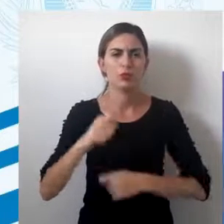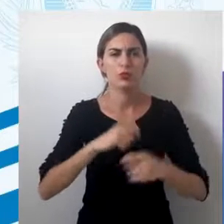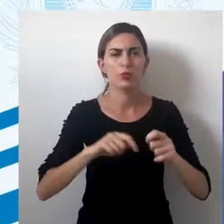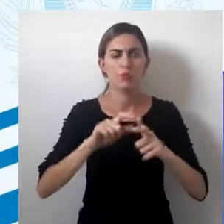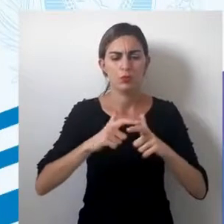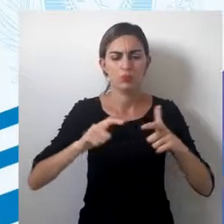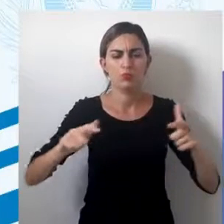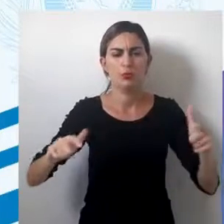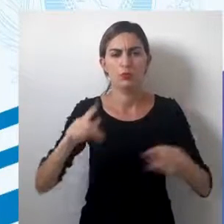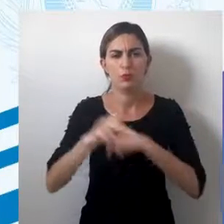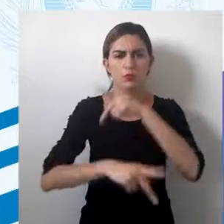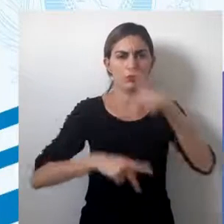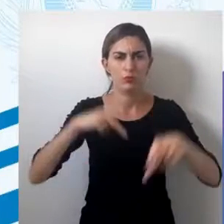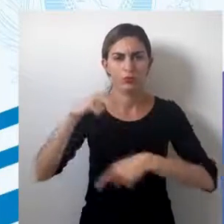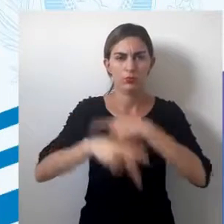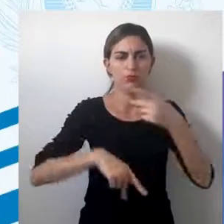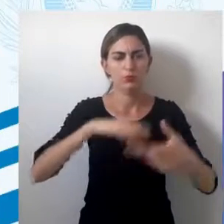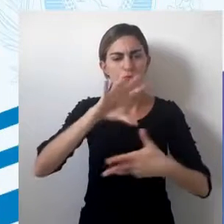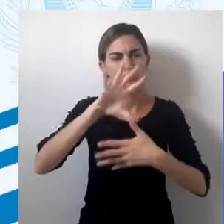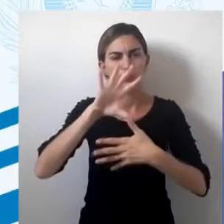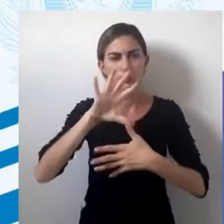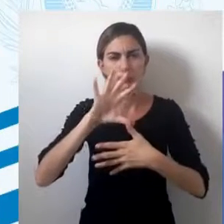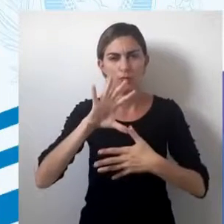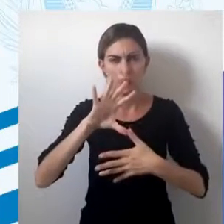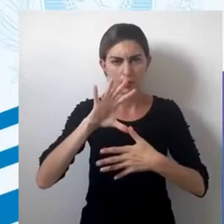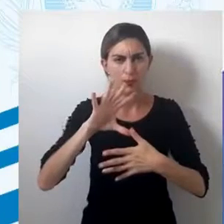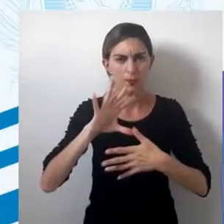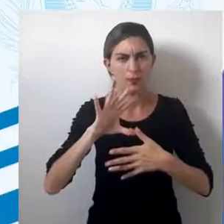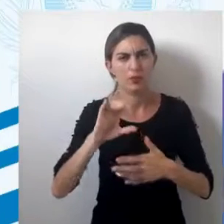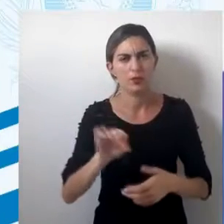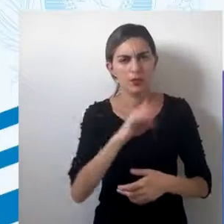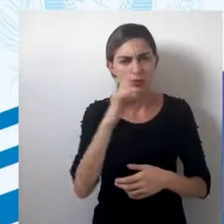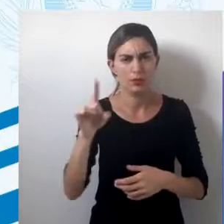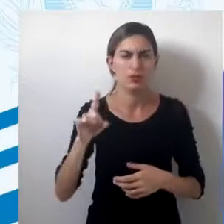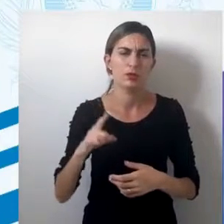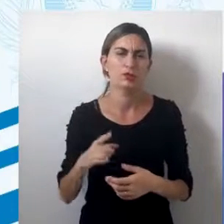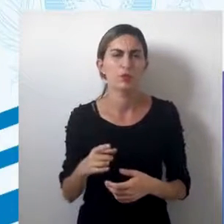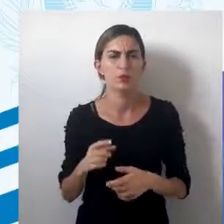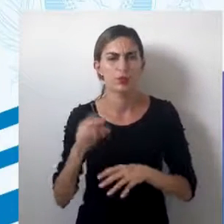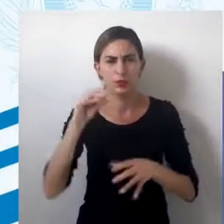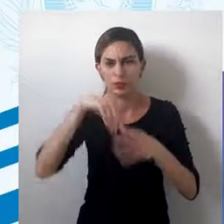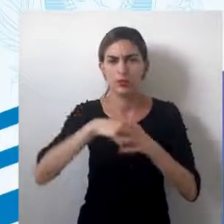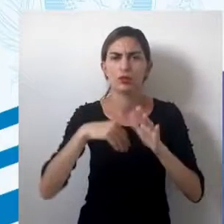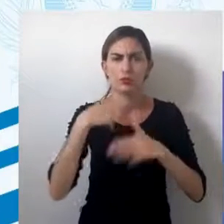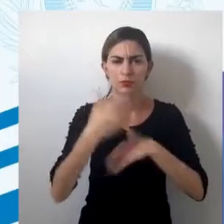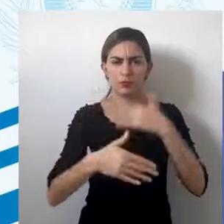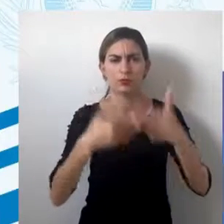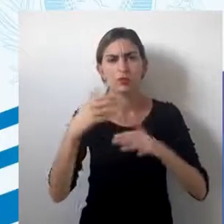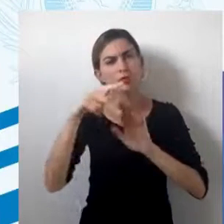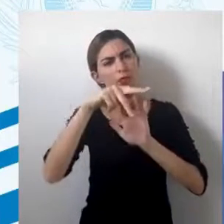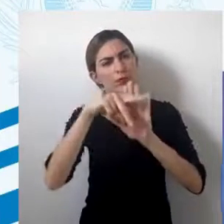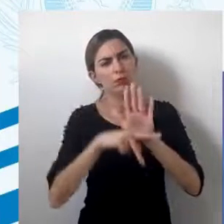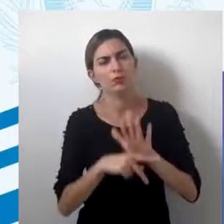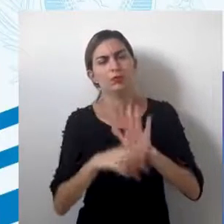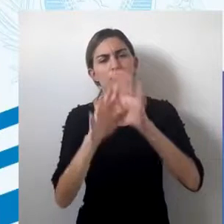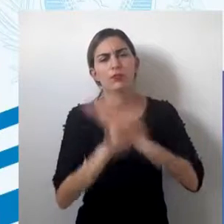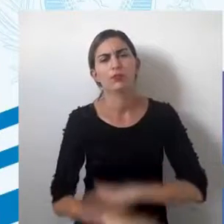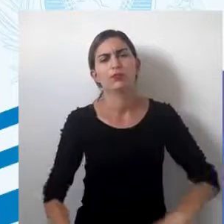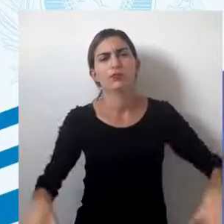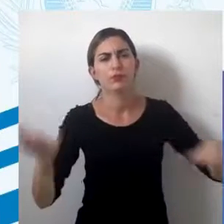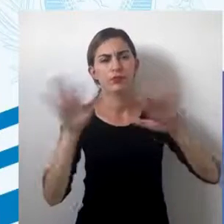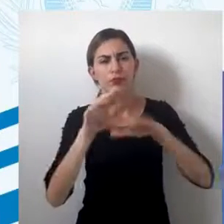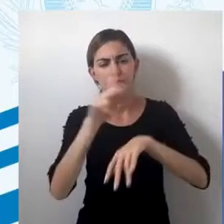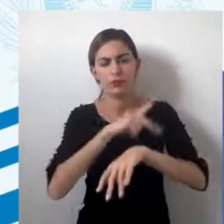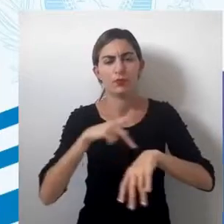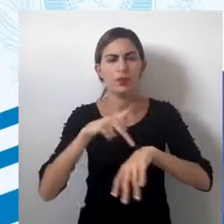mapas populacionais, esses mapas, eles são presentes dentro de um processo de um planejamento do espaço